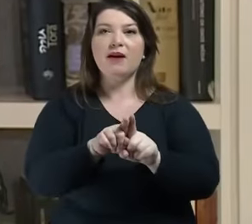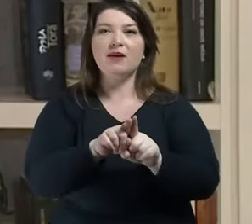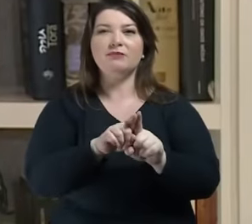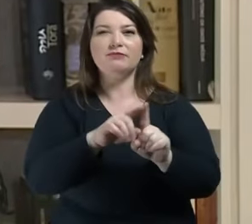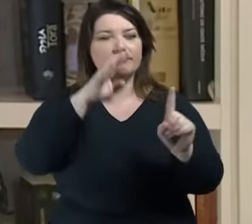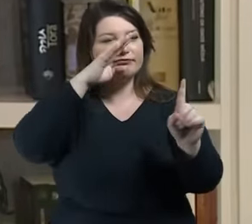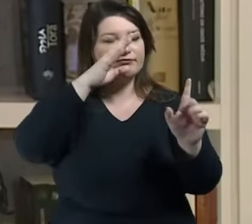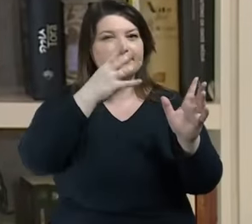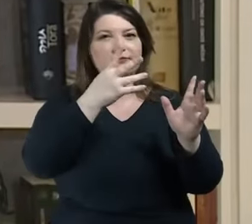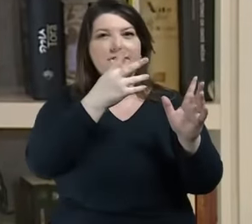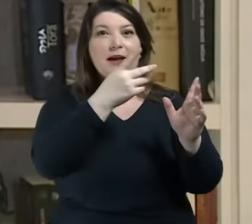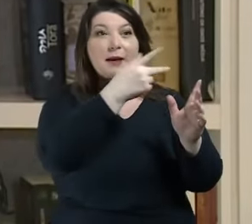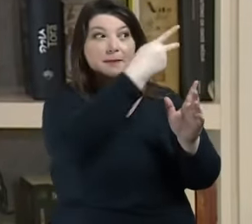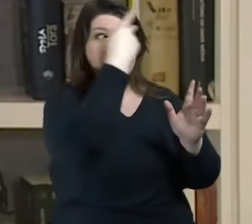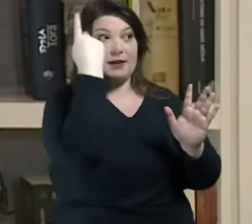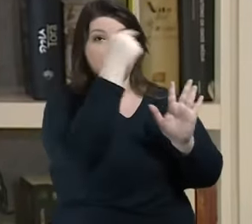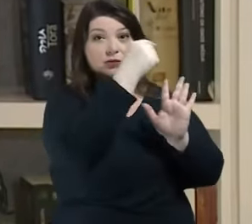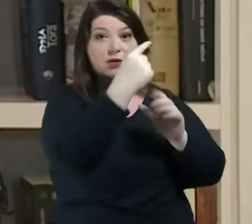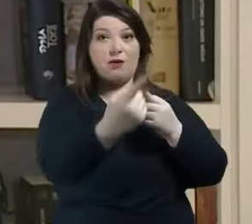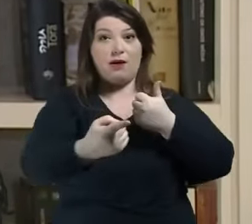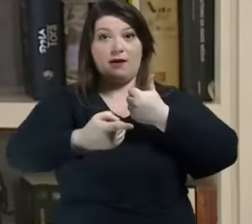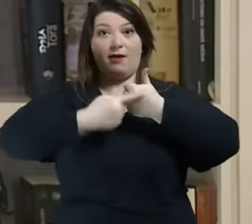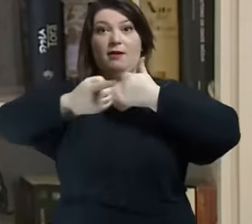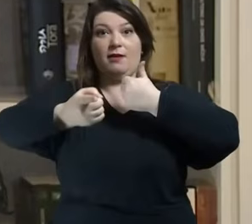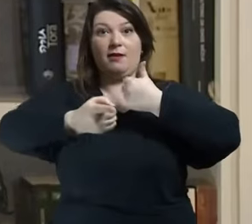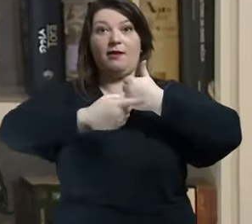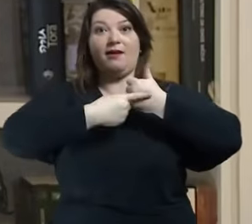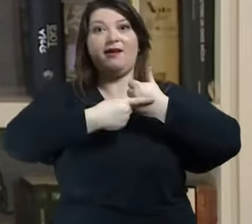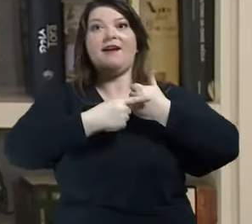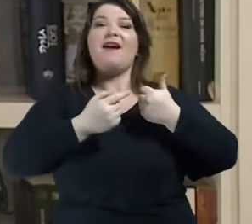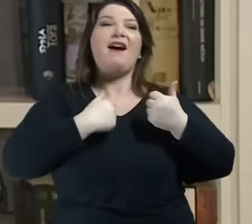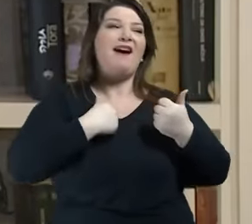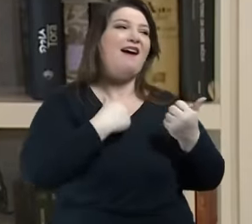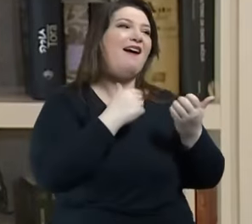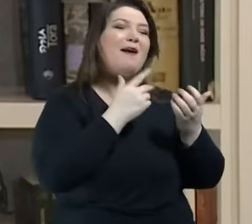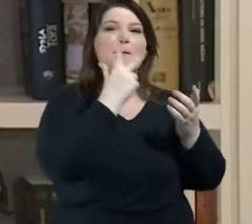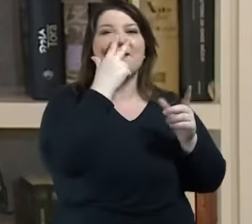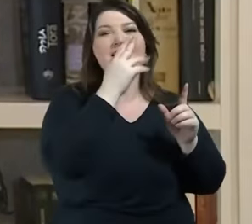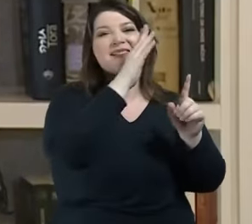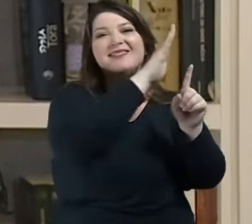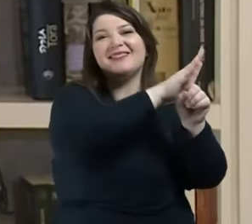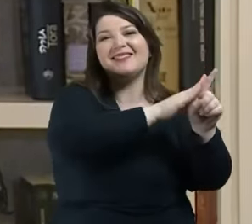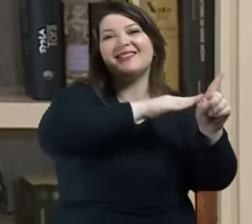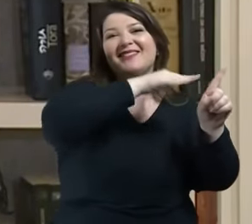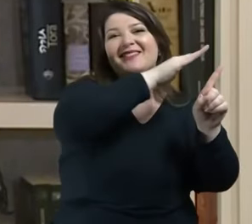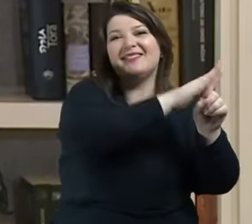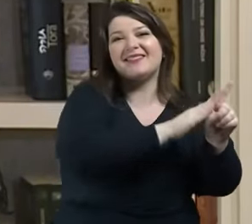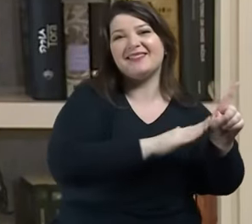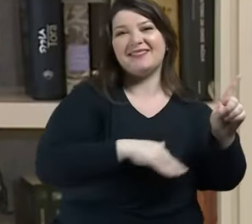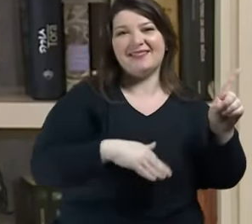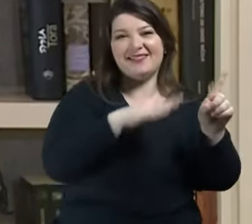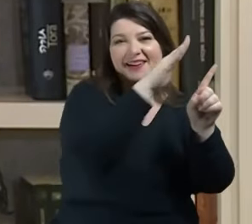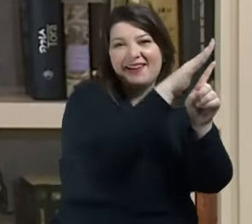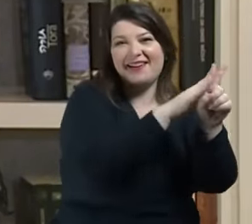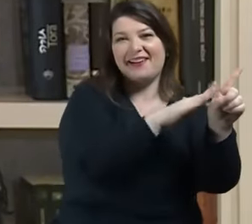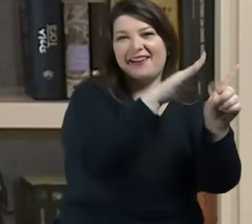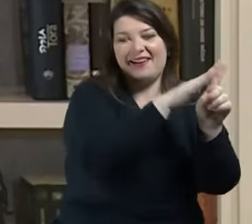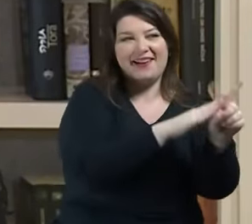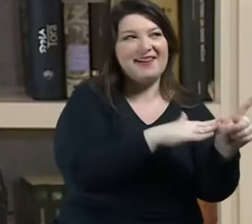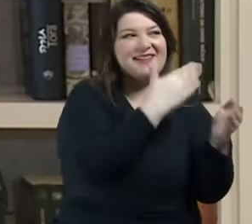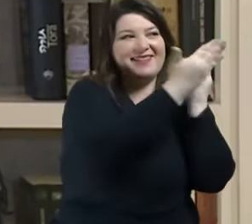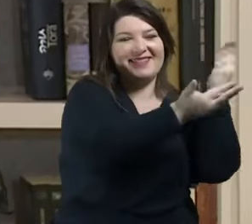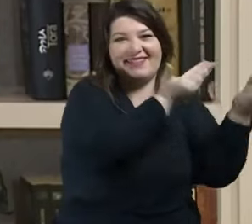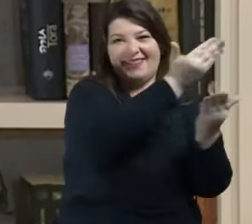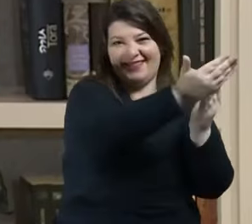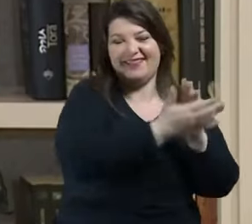os likes e os views ora como nós sabemos é impossível que eu agrade a todos mas eu vou através